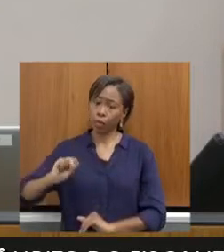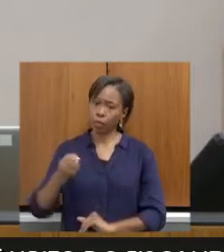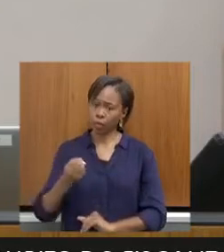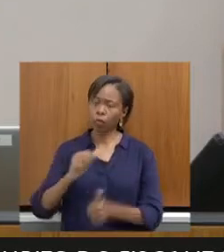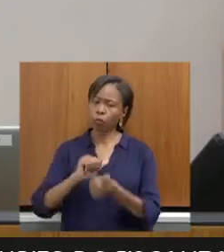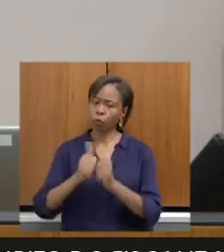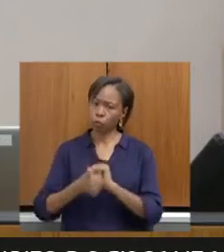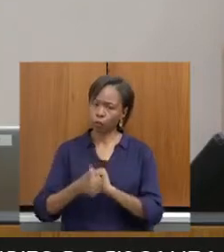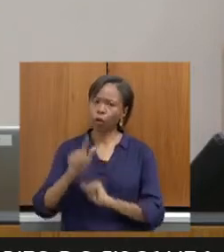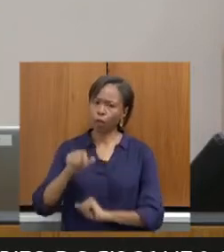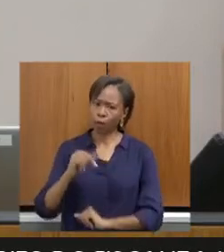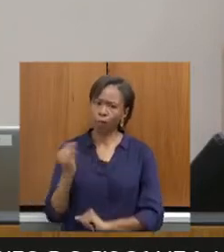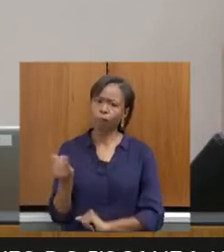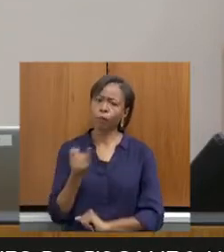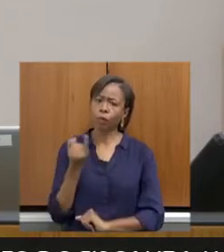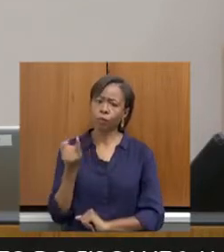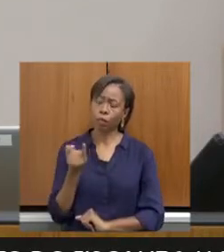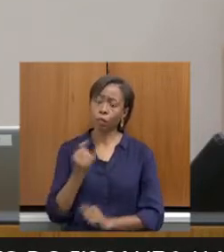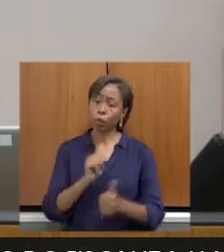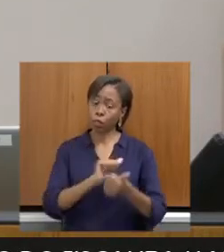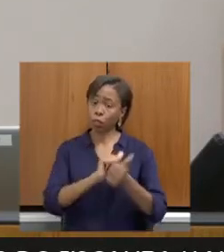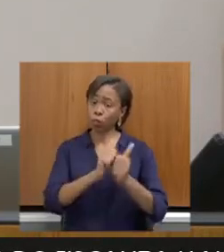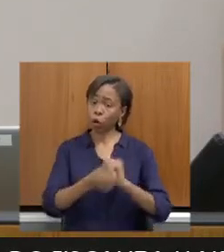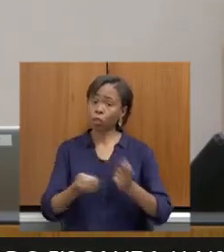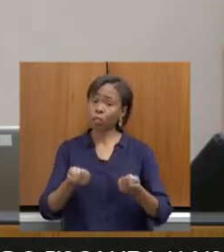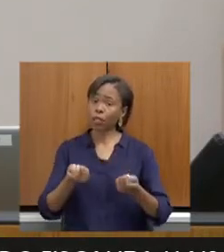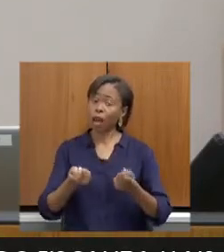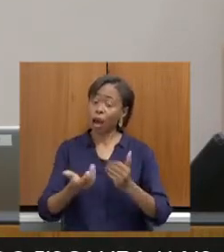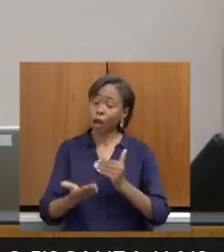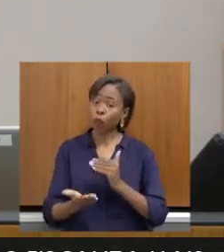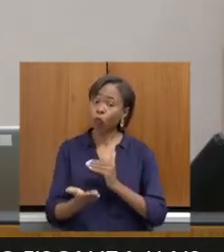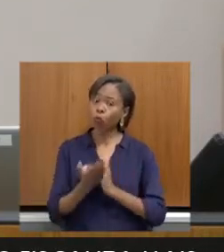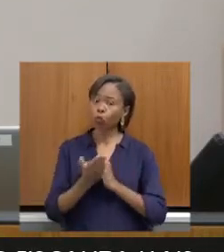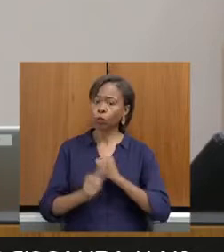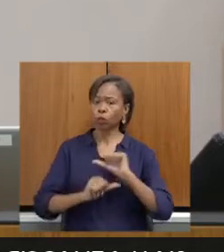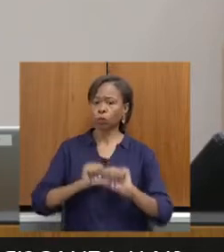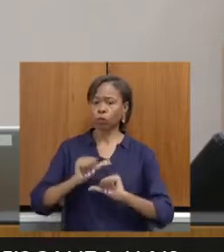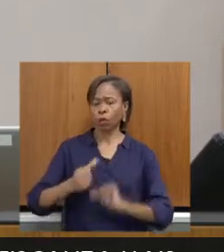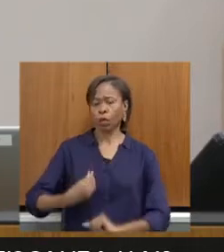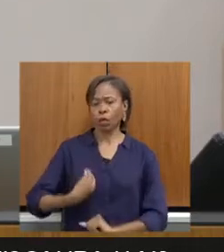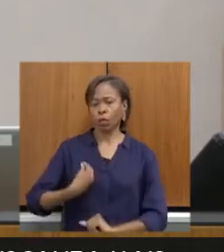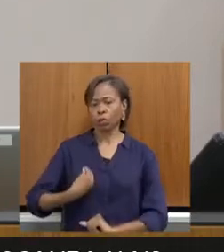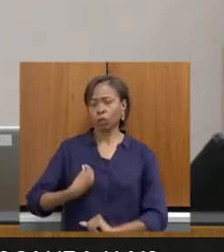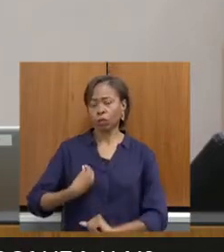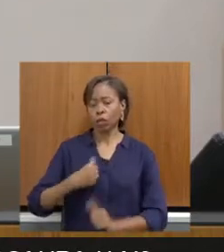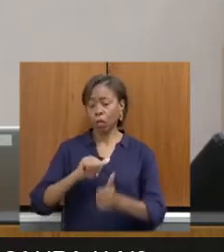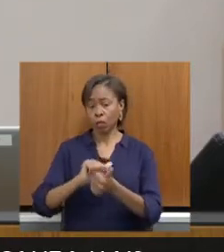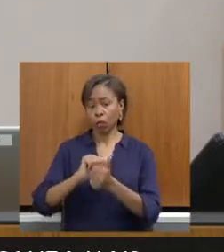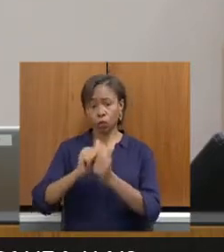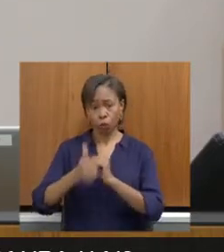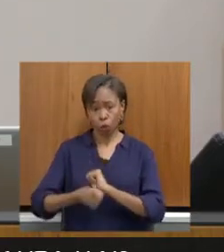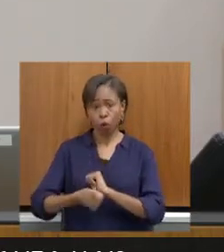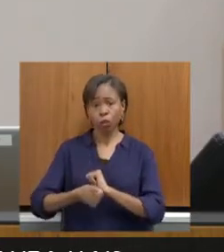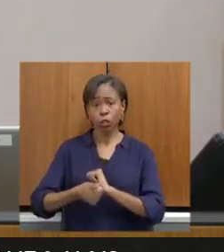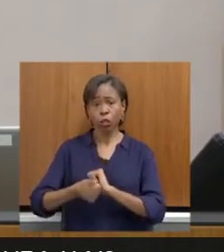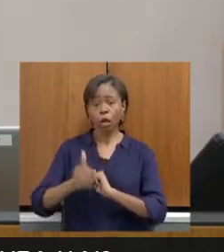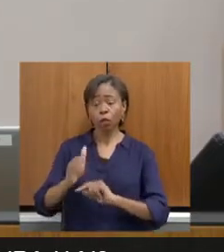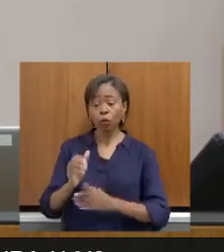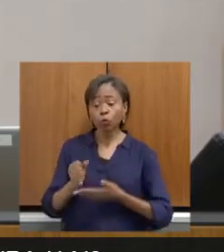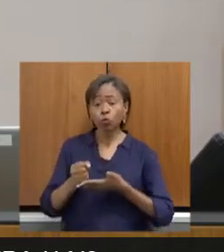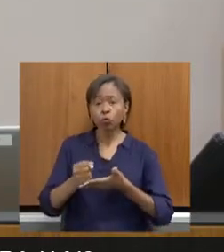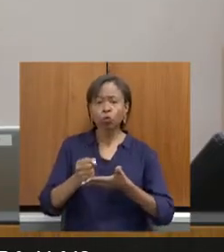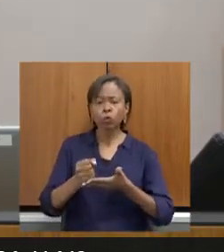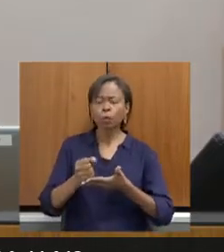O esporte transforma vidas e, por meio deles, podemos impactar muitas famílias